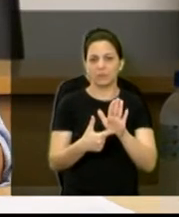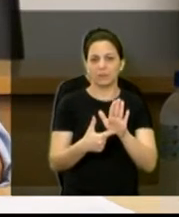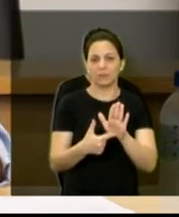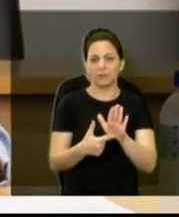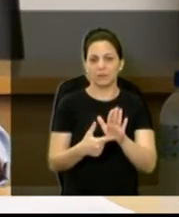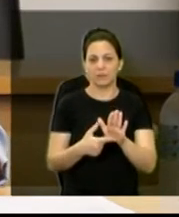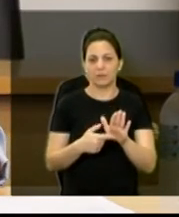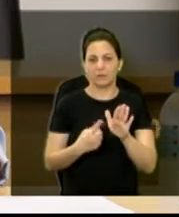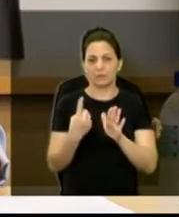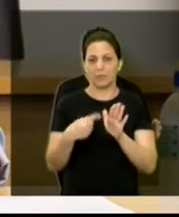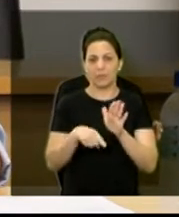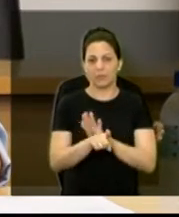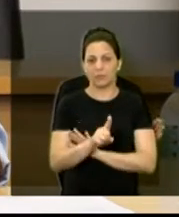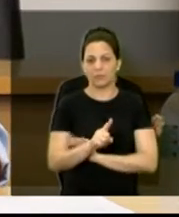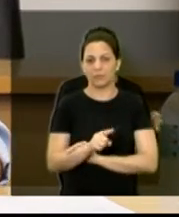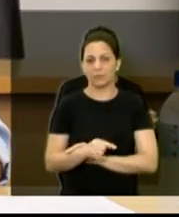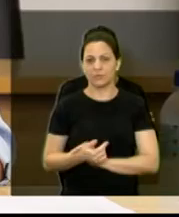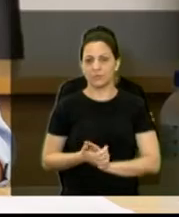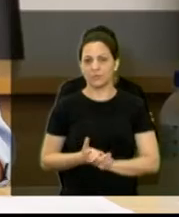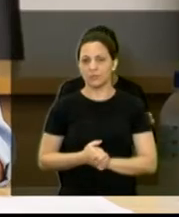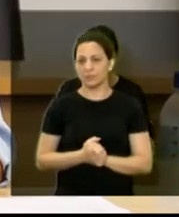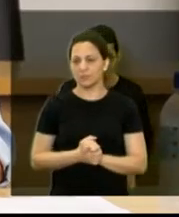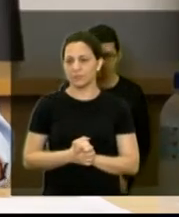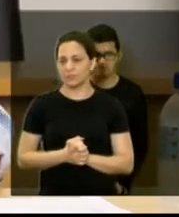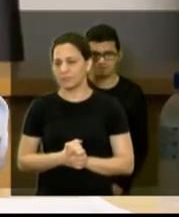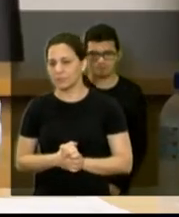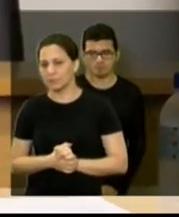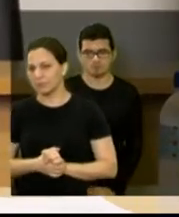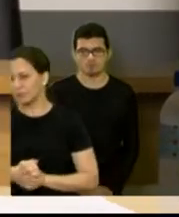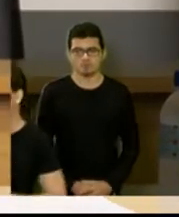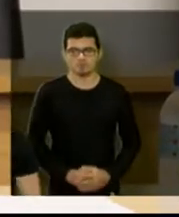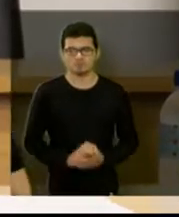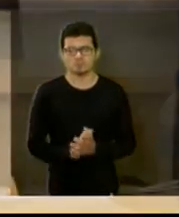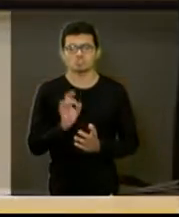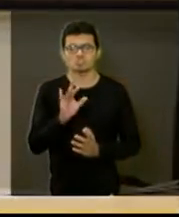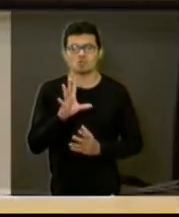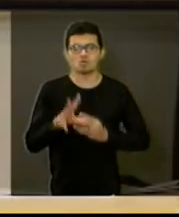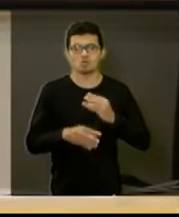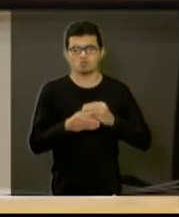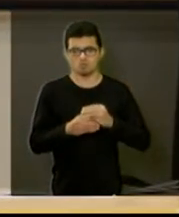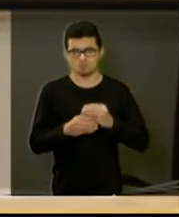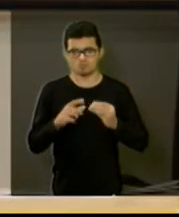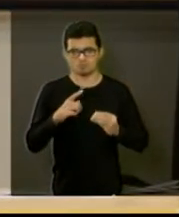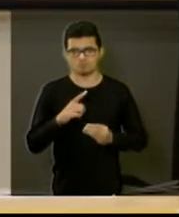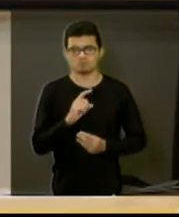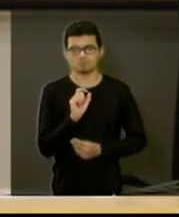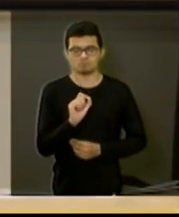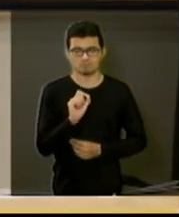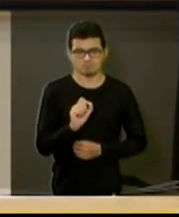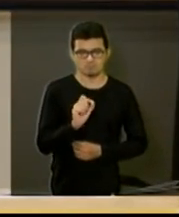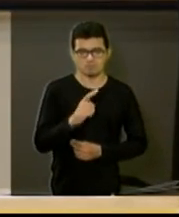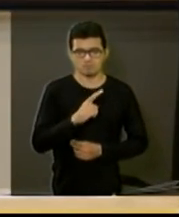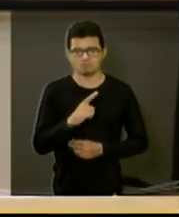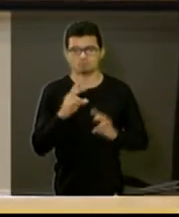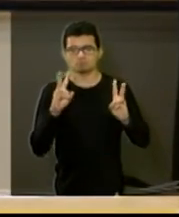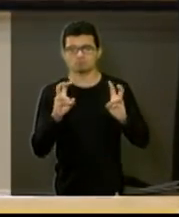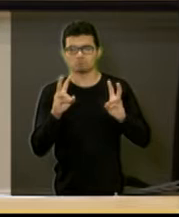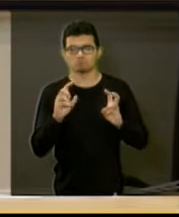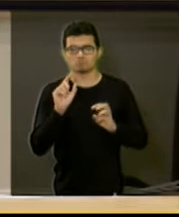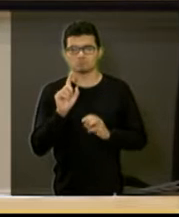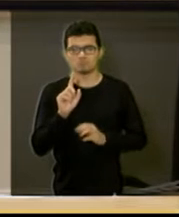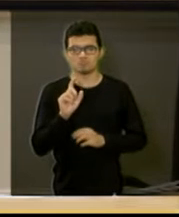E tem uma pergunta lá, Elias, no plenário. Eu posso só complementar uma questão. Nessa questão do